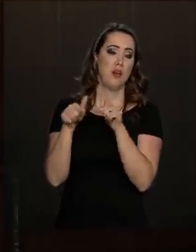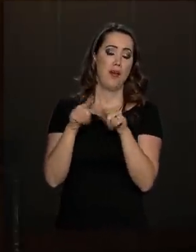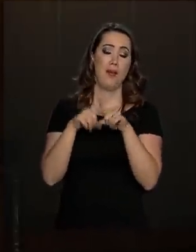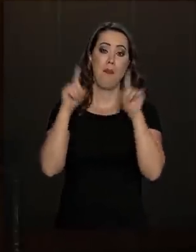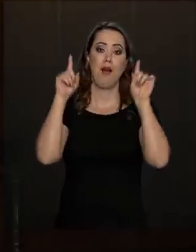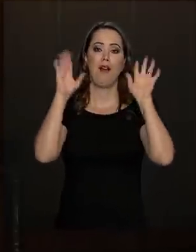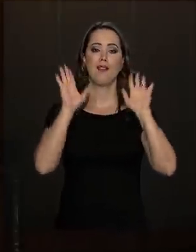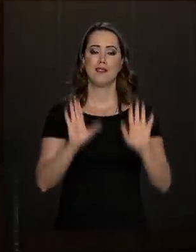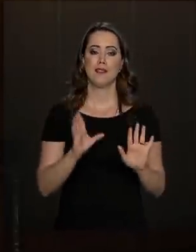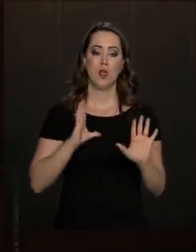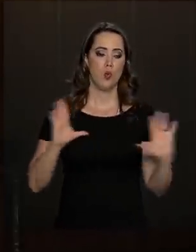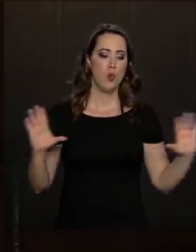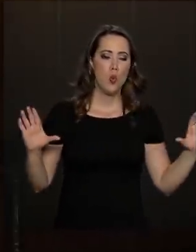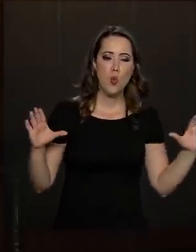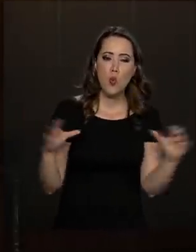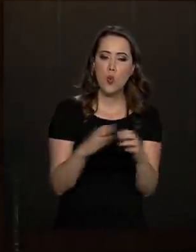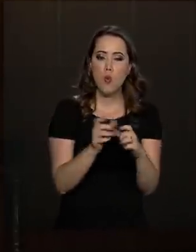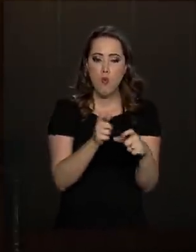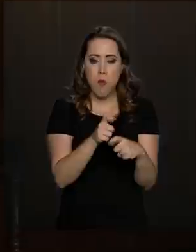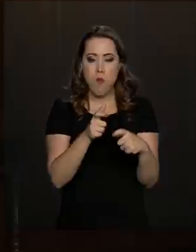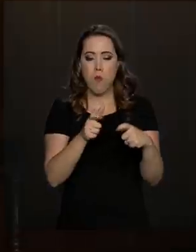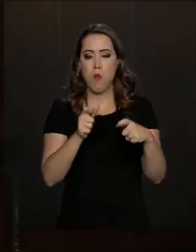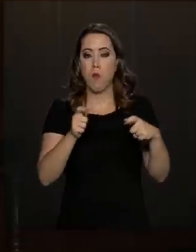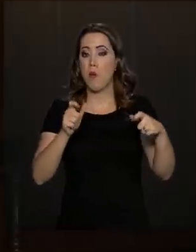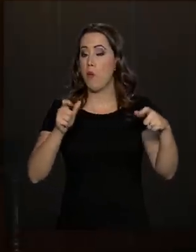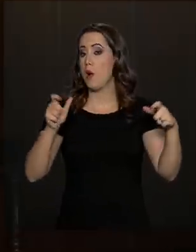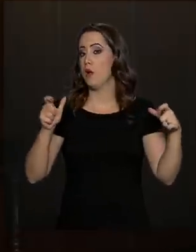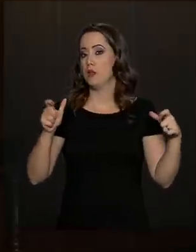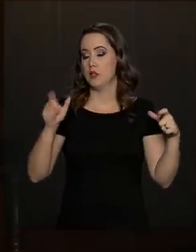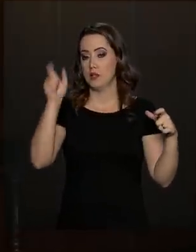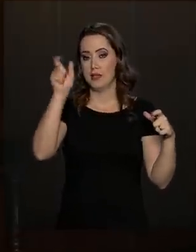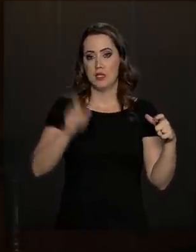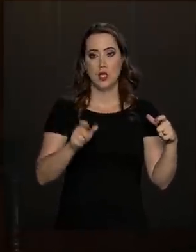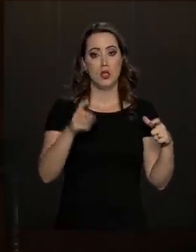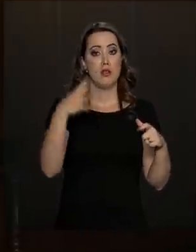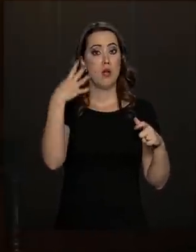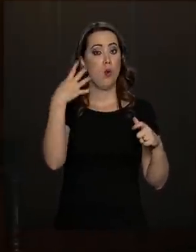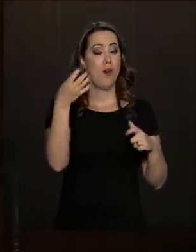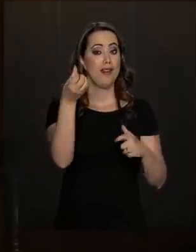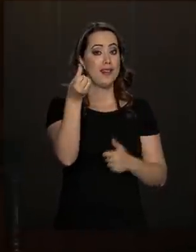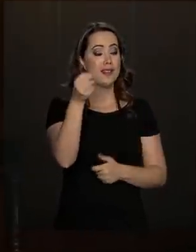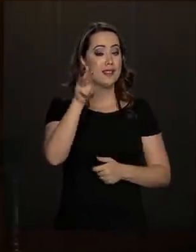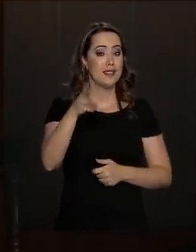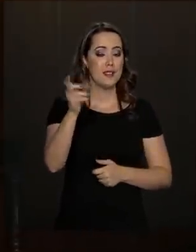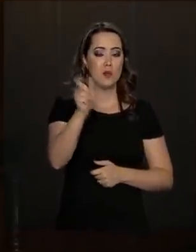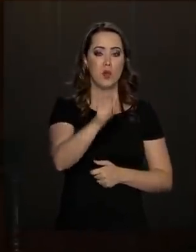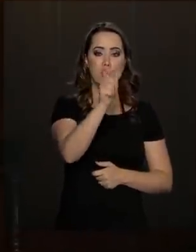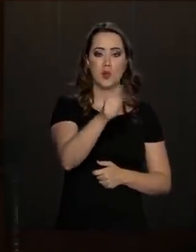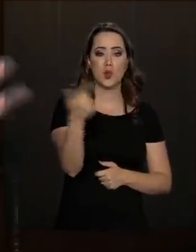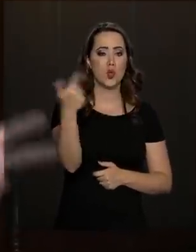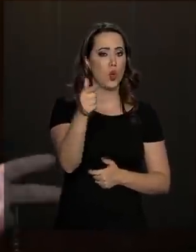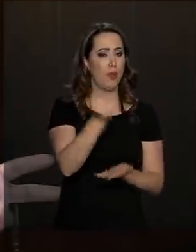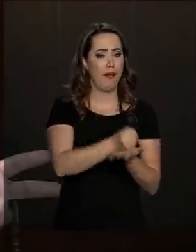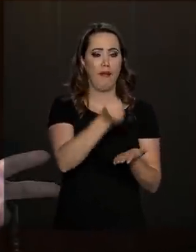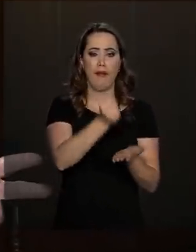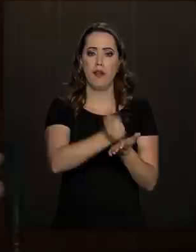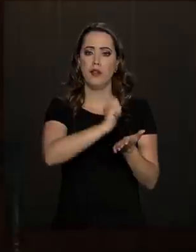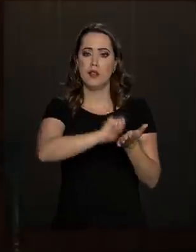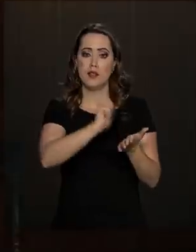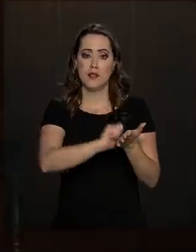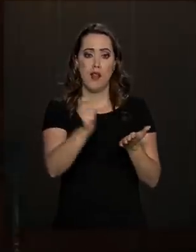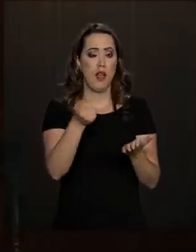Mas tem um grupo enorme, como eu disse antes, tem 46 milhões de brasileiros que não contribuem,